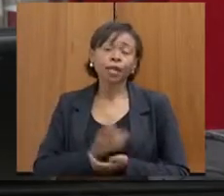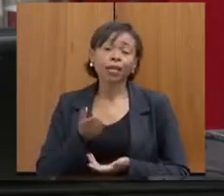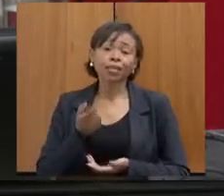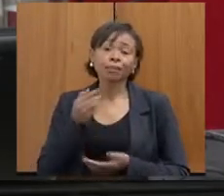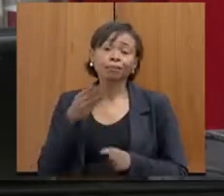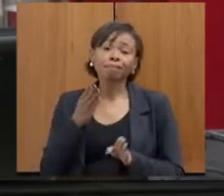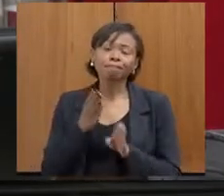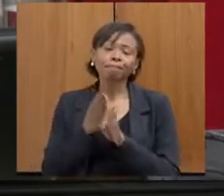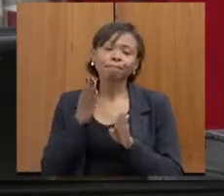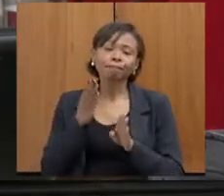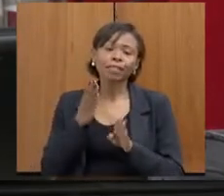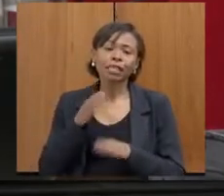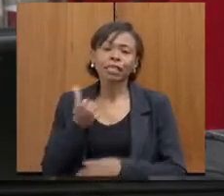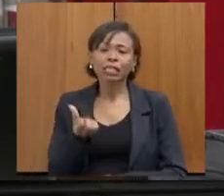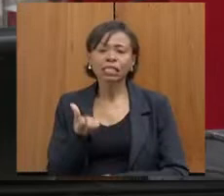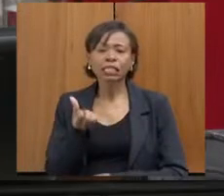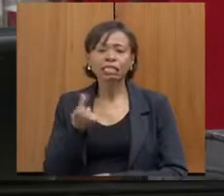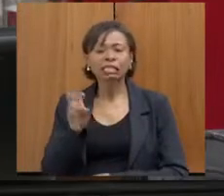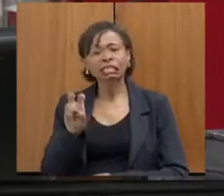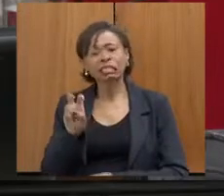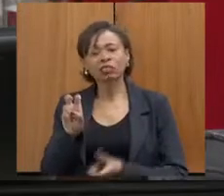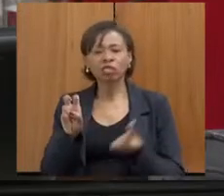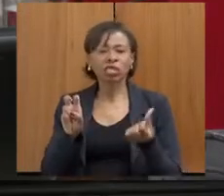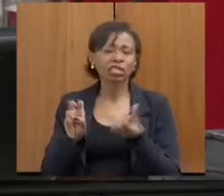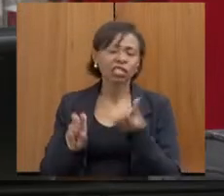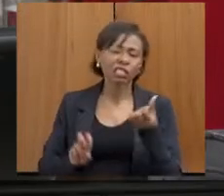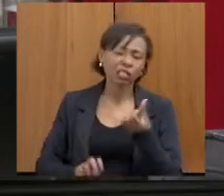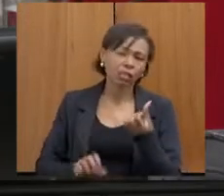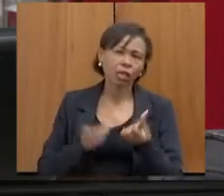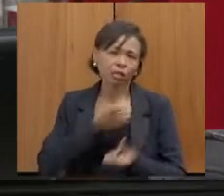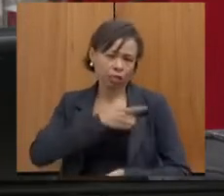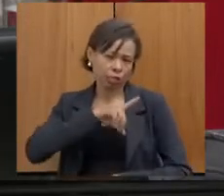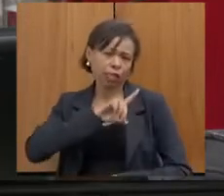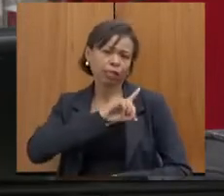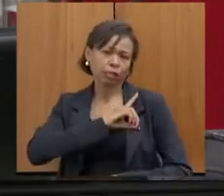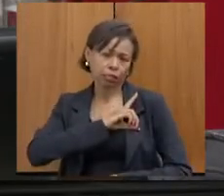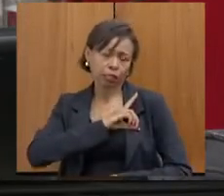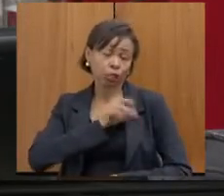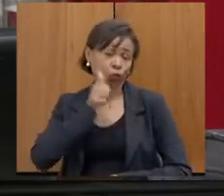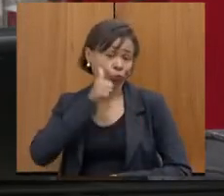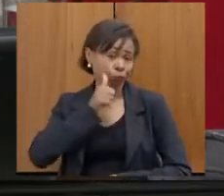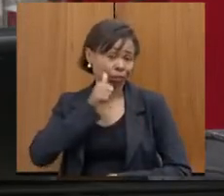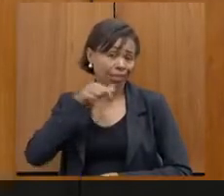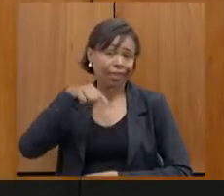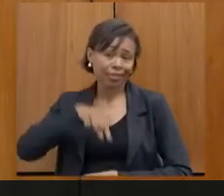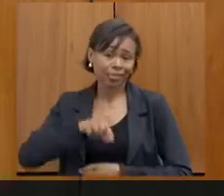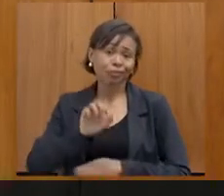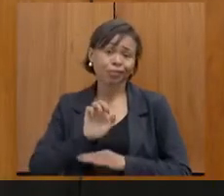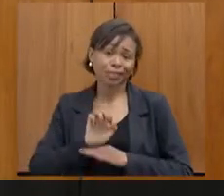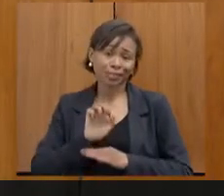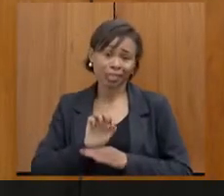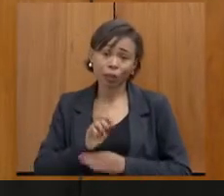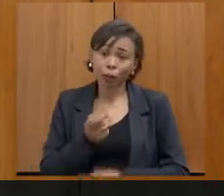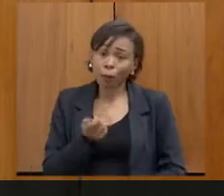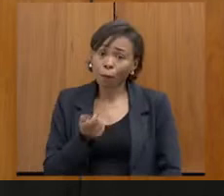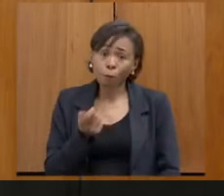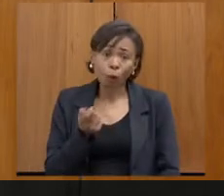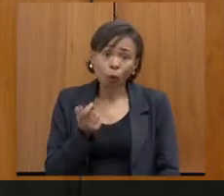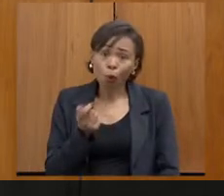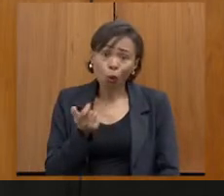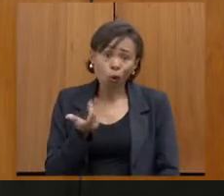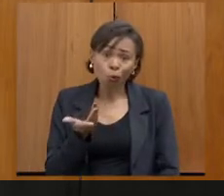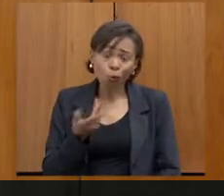aproximadamente 65 a 66 delegacias no Estado, delegacias de mulheres, muito pouco, no país inteiro isso acontece.